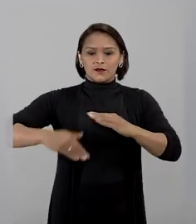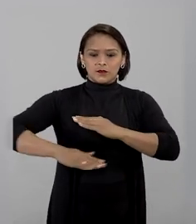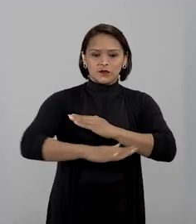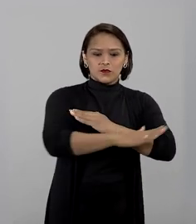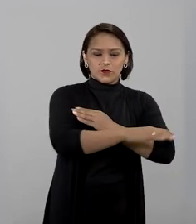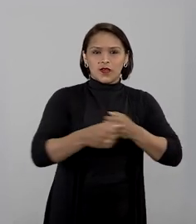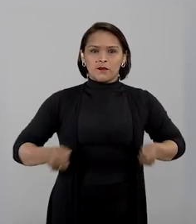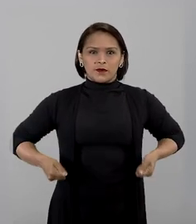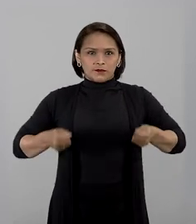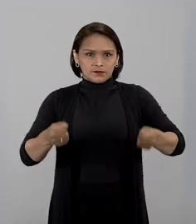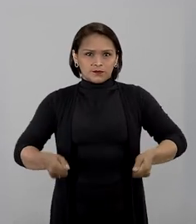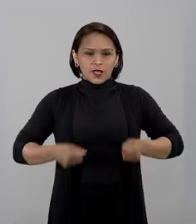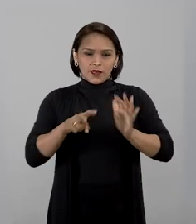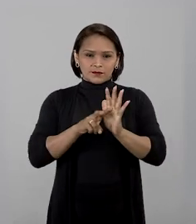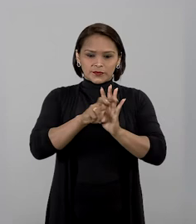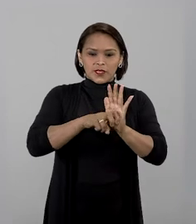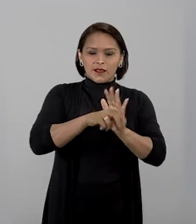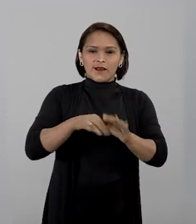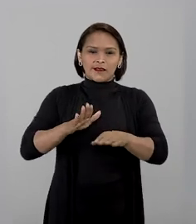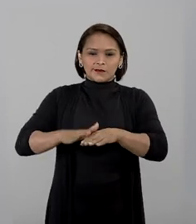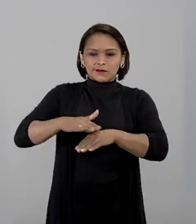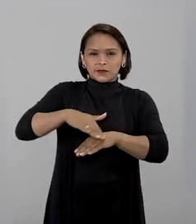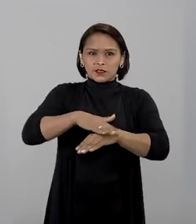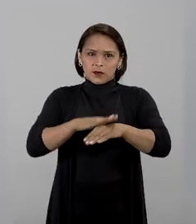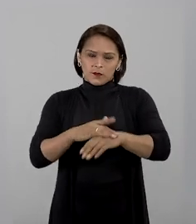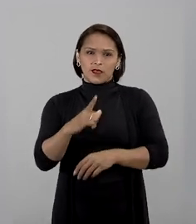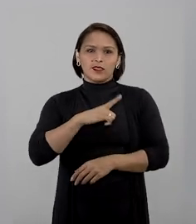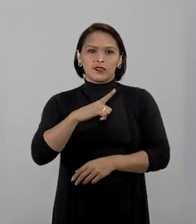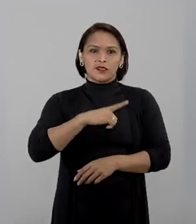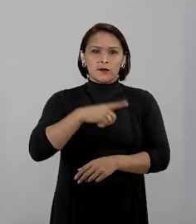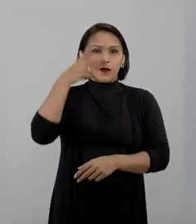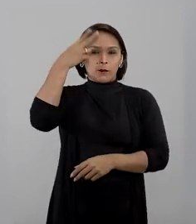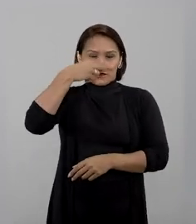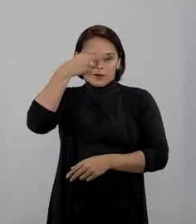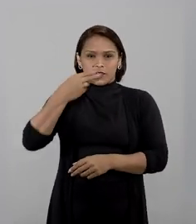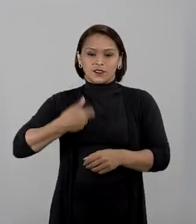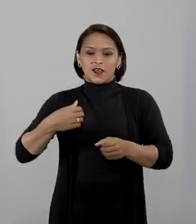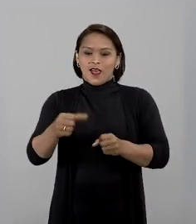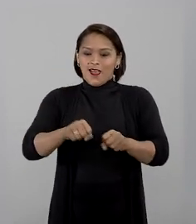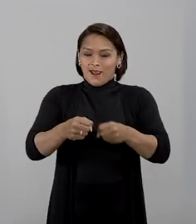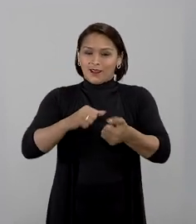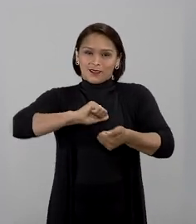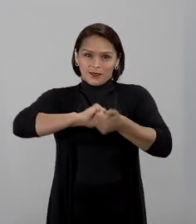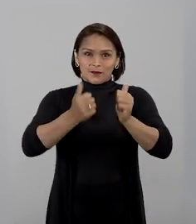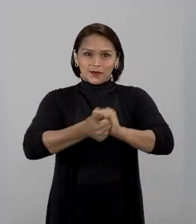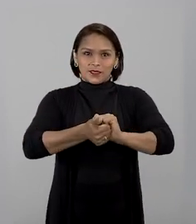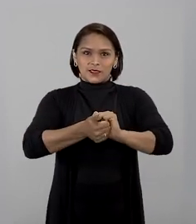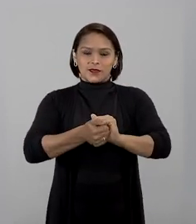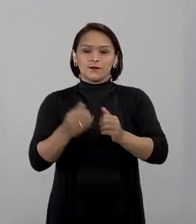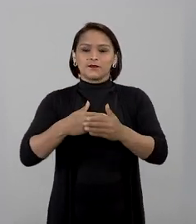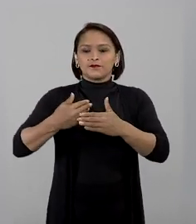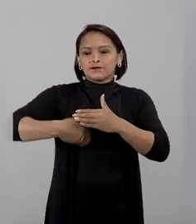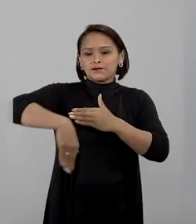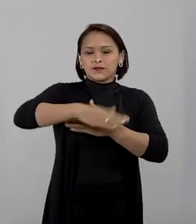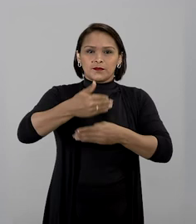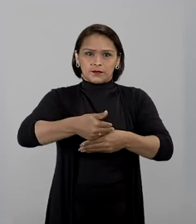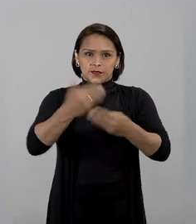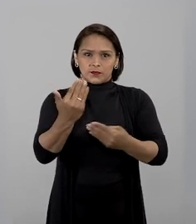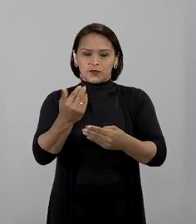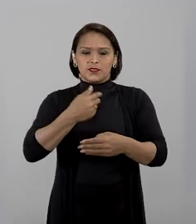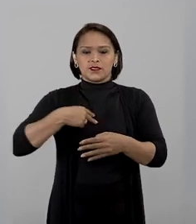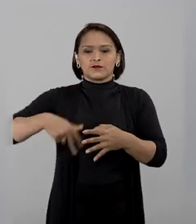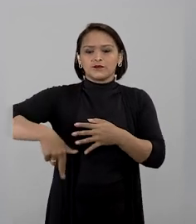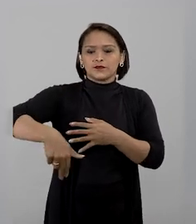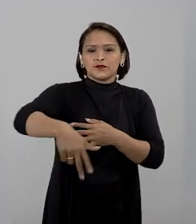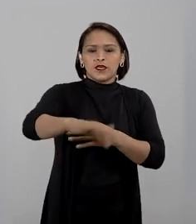rampa de acesso para cadeirantes, além de piso tátil. A catraca também é adaptada. Ao passar pela portaria,